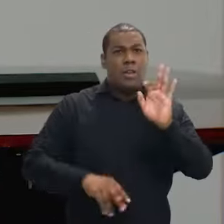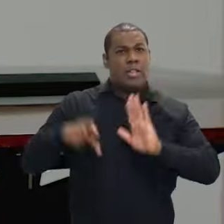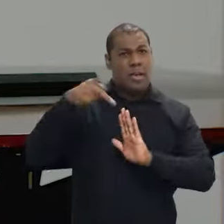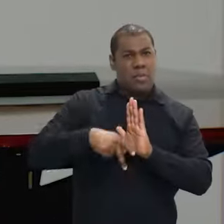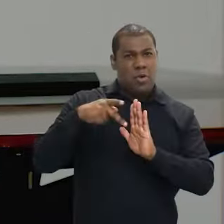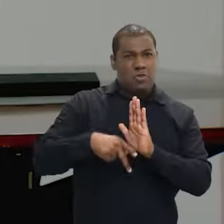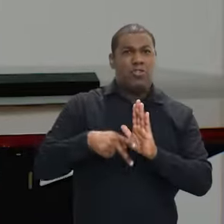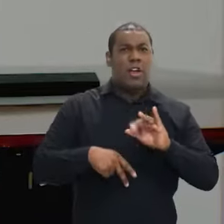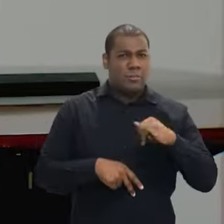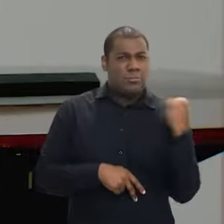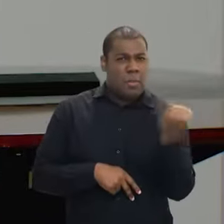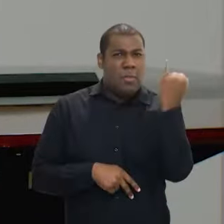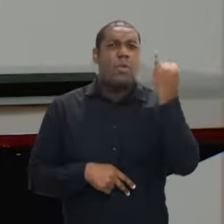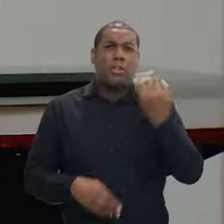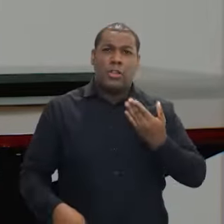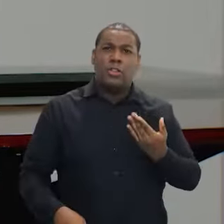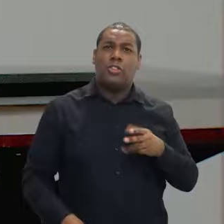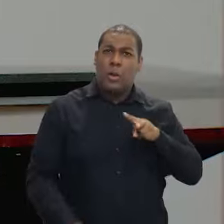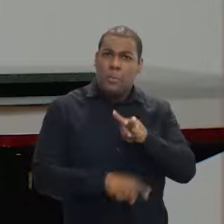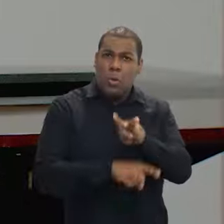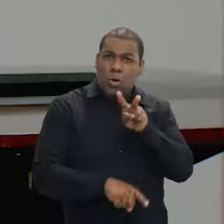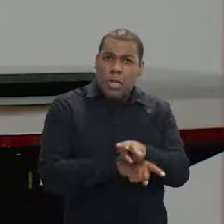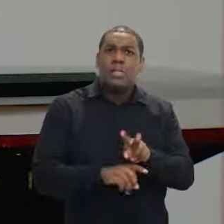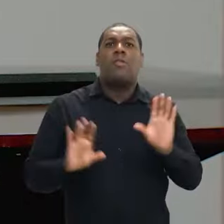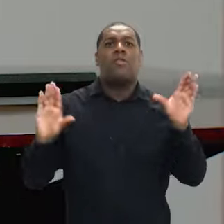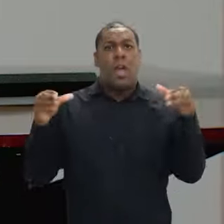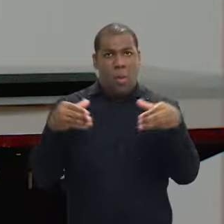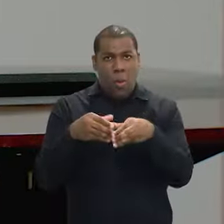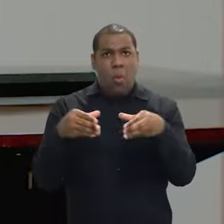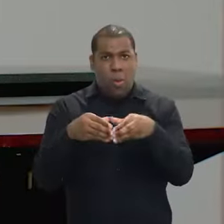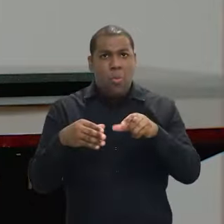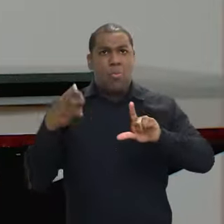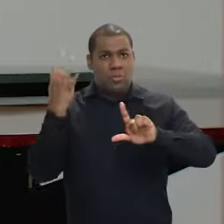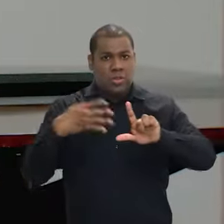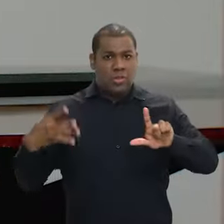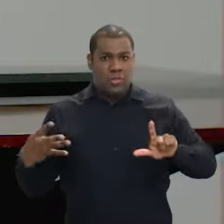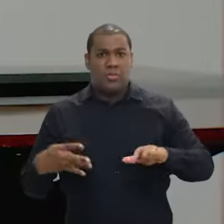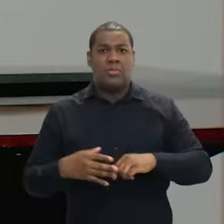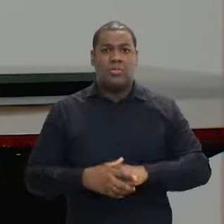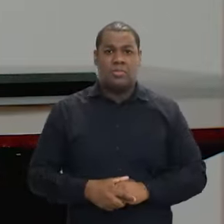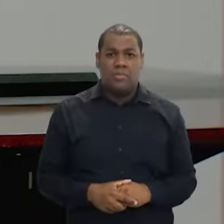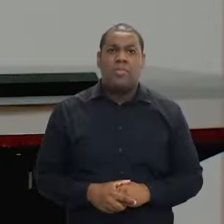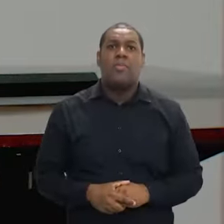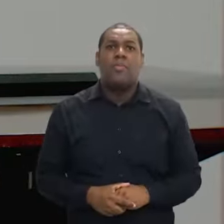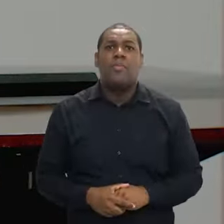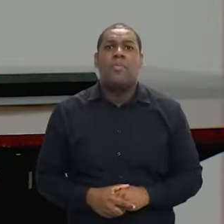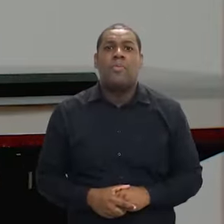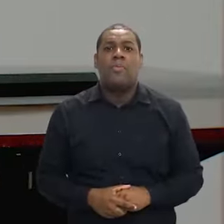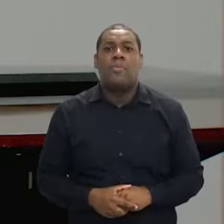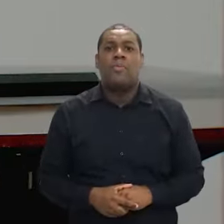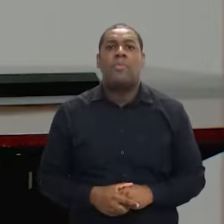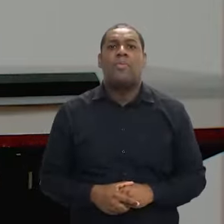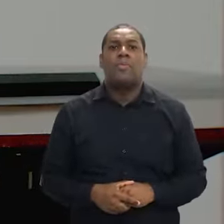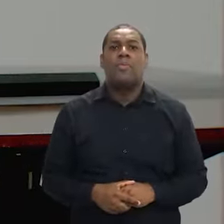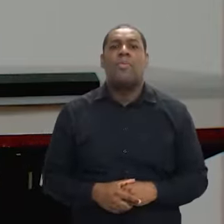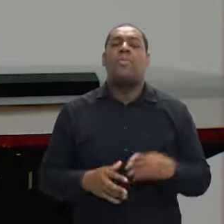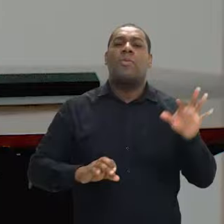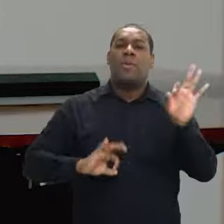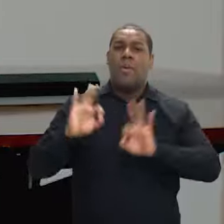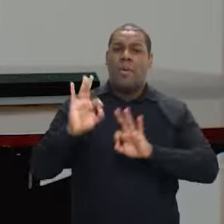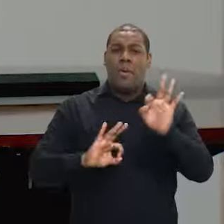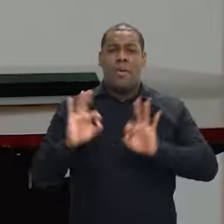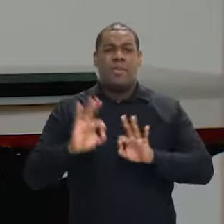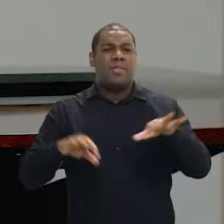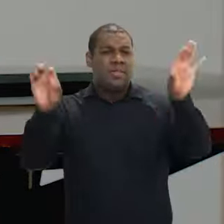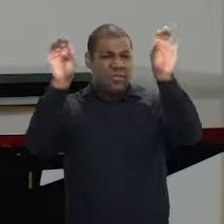importantes para essa comunidade, para esses grupos. Tem feito um trabalho de participação social também incrível, que